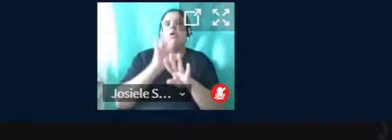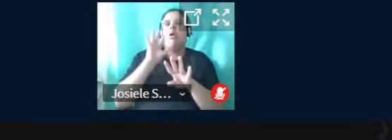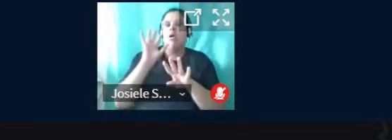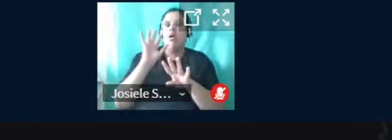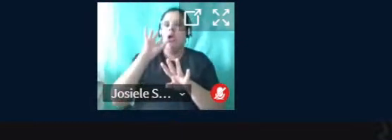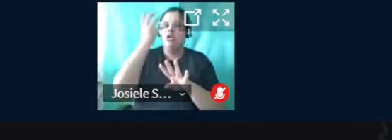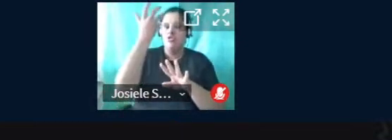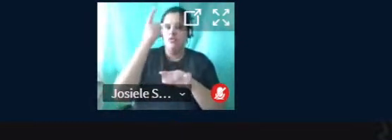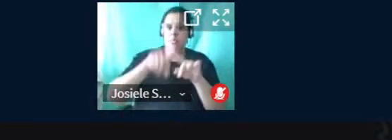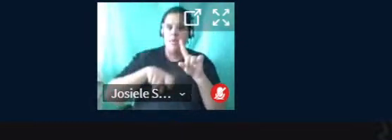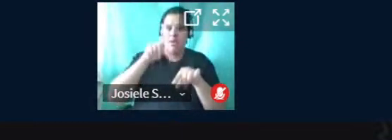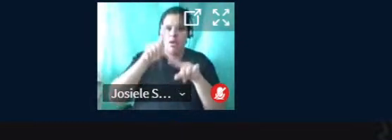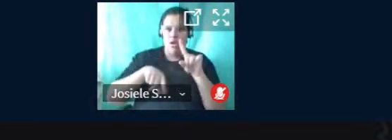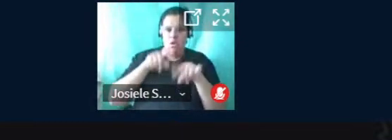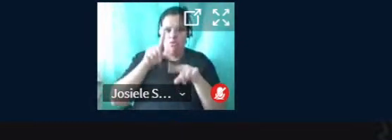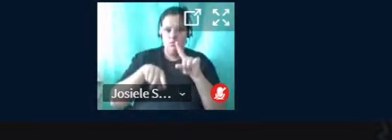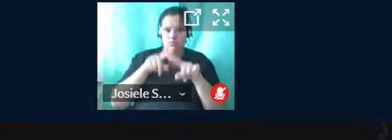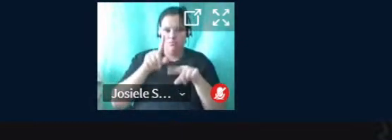desenvolver os materiais.